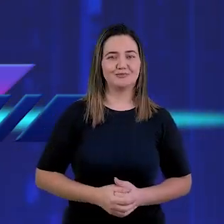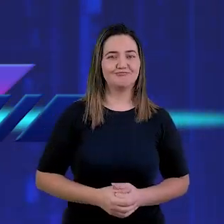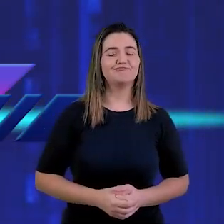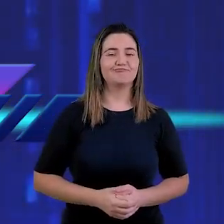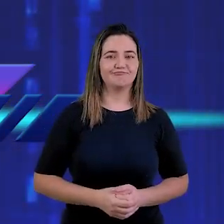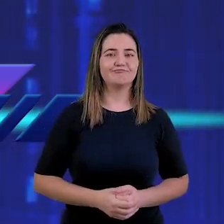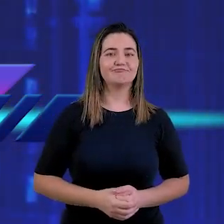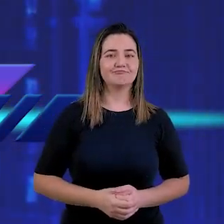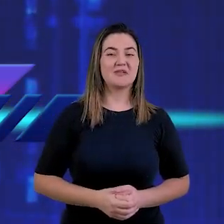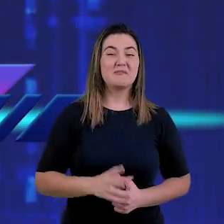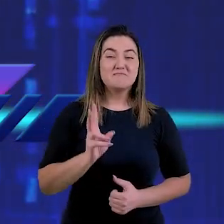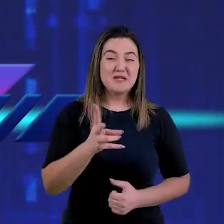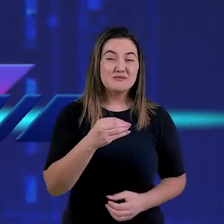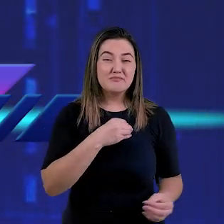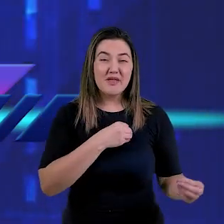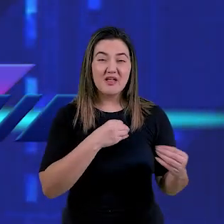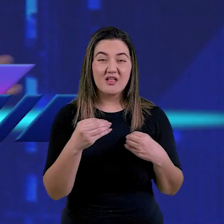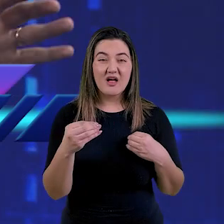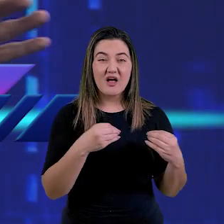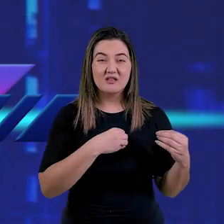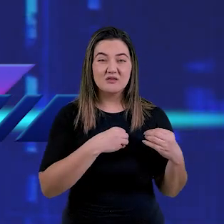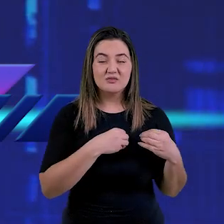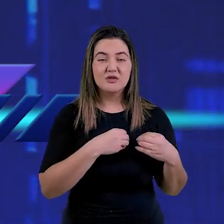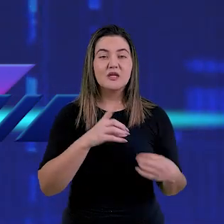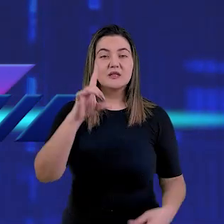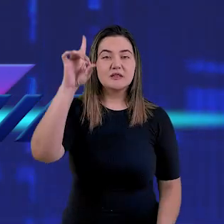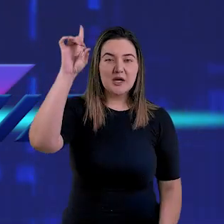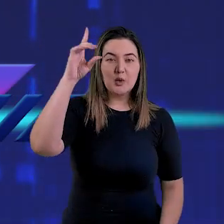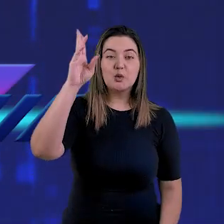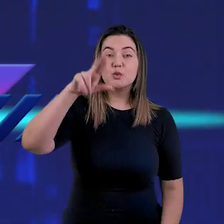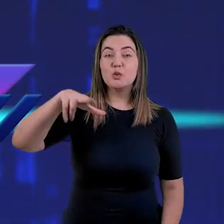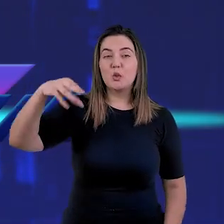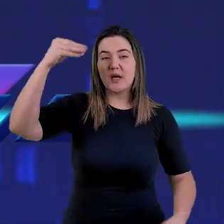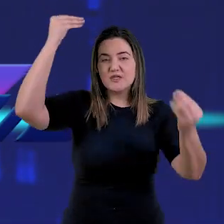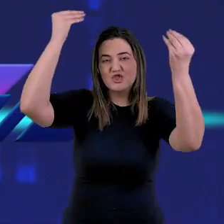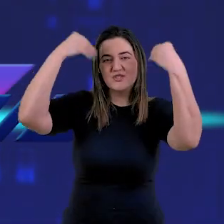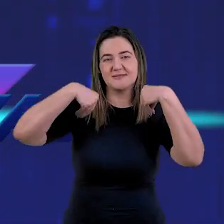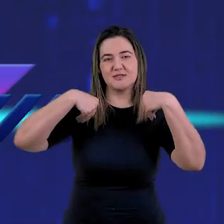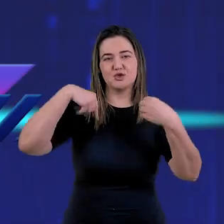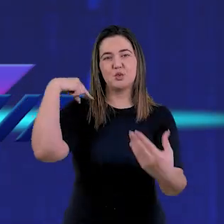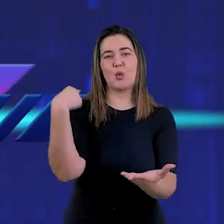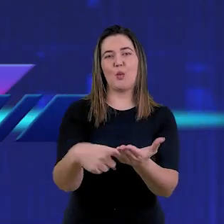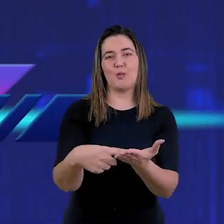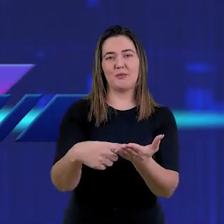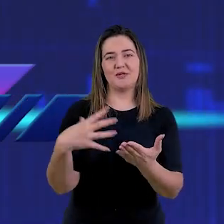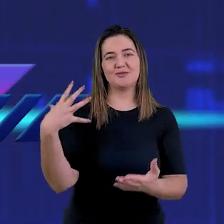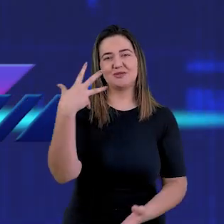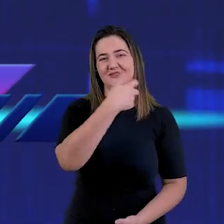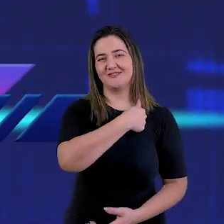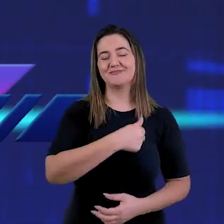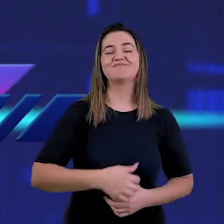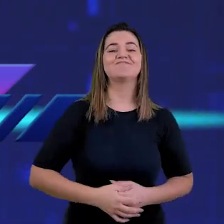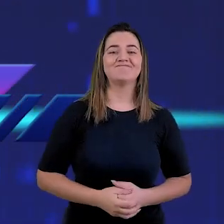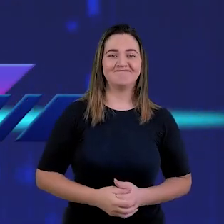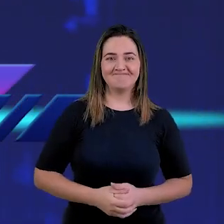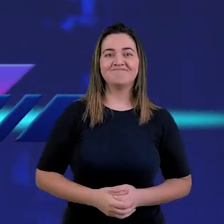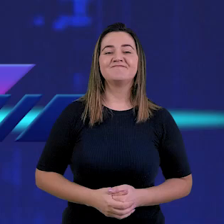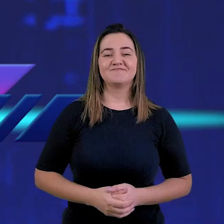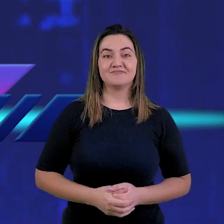Mesmo com o pecado, Deus não desistiu do Seu compromisso de salvar.